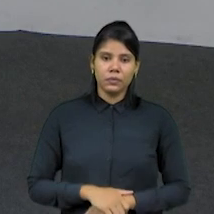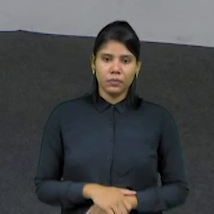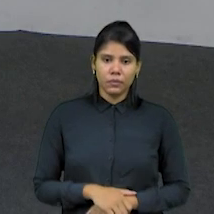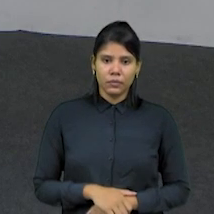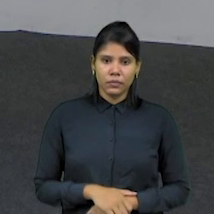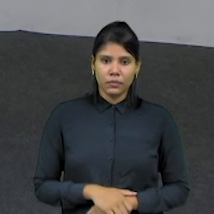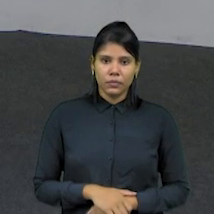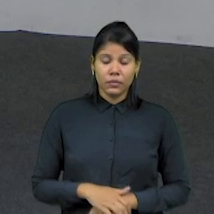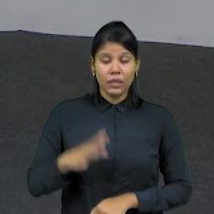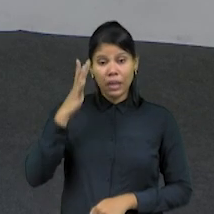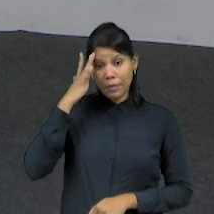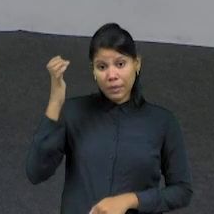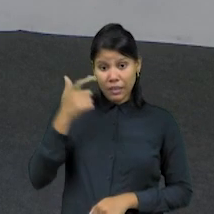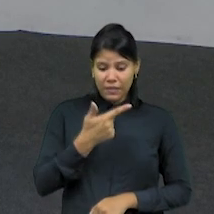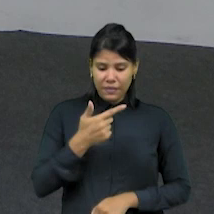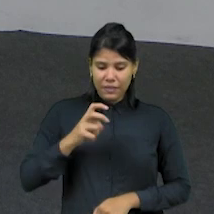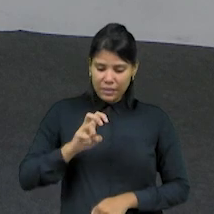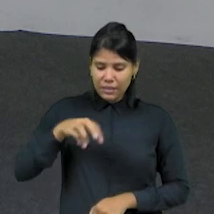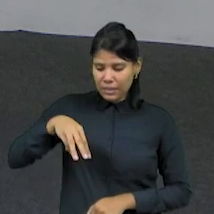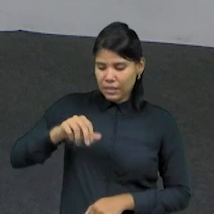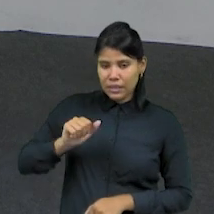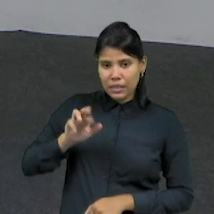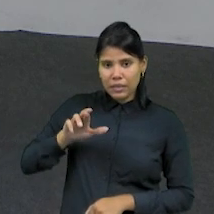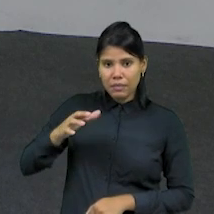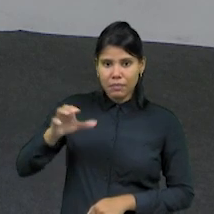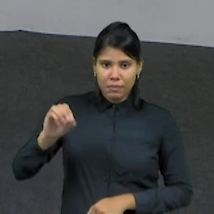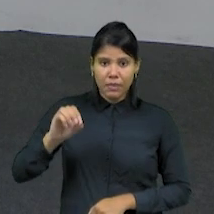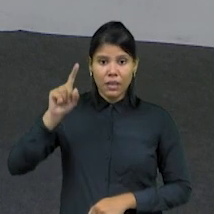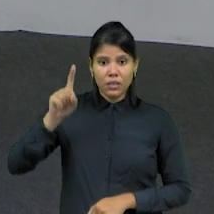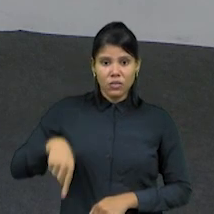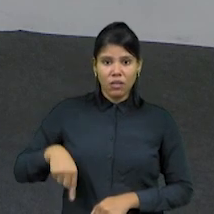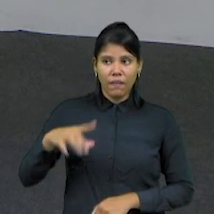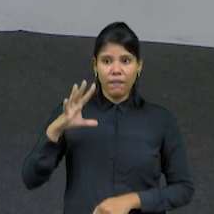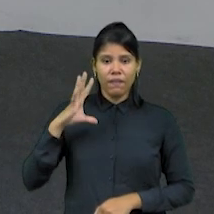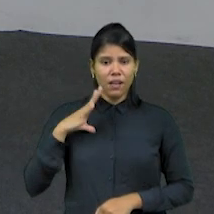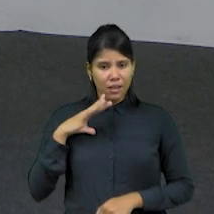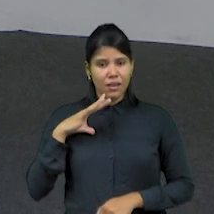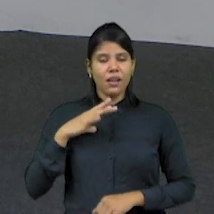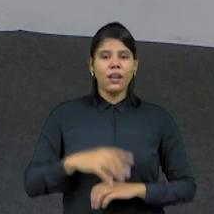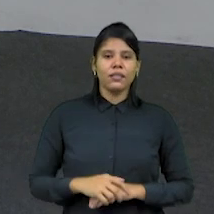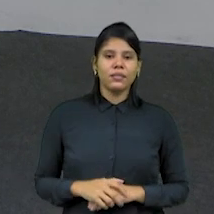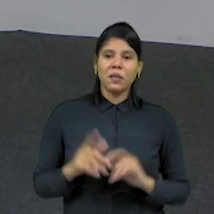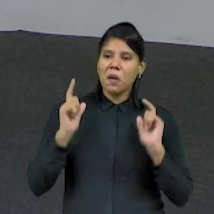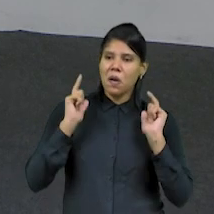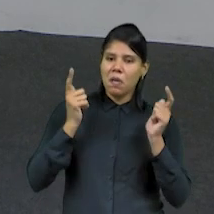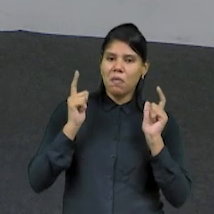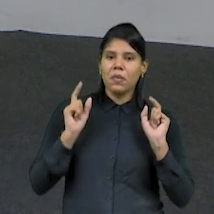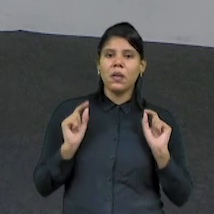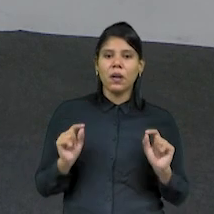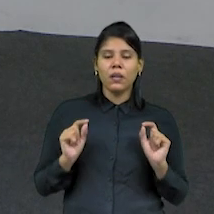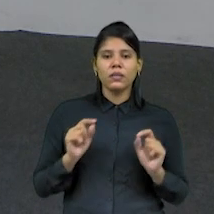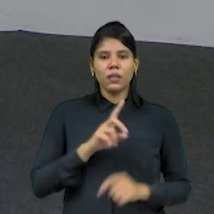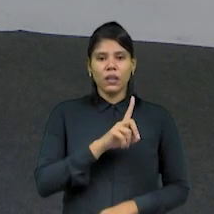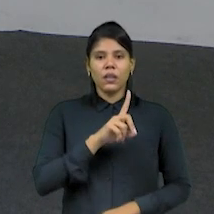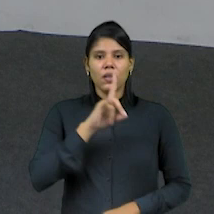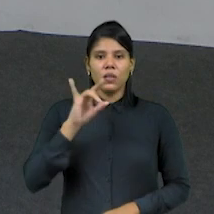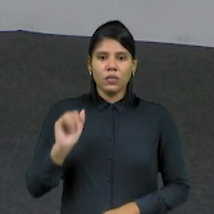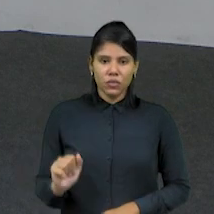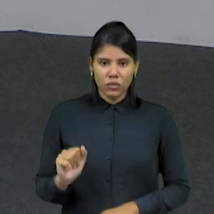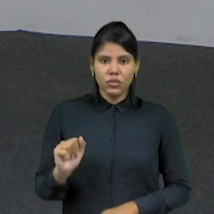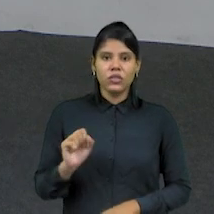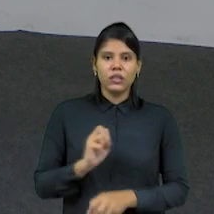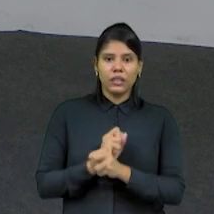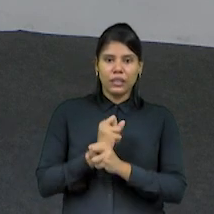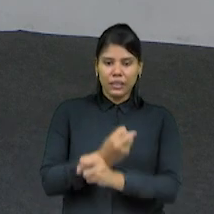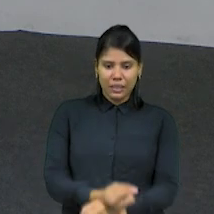Amanhã, 25 de março, será feriado em todo o Ceará, quando é comemorada a data magna que marca a abolição dos escravos